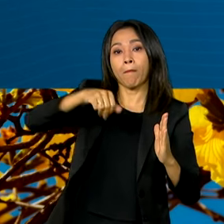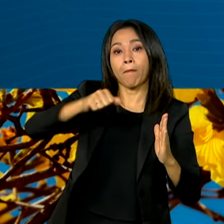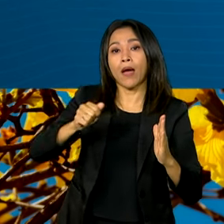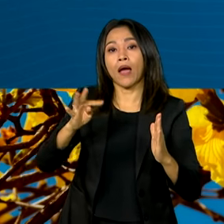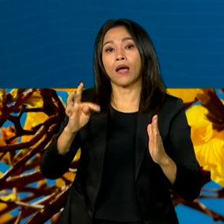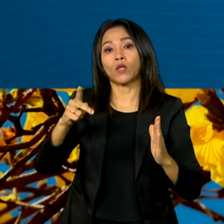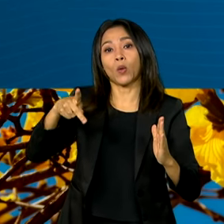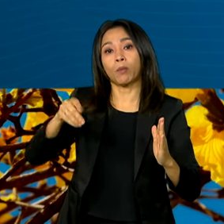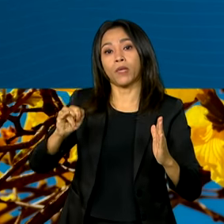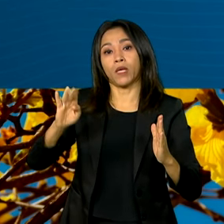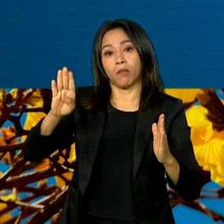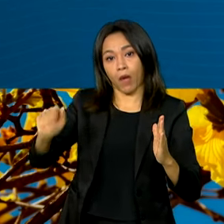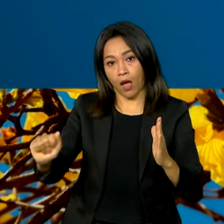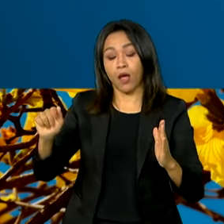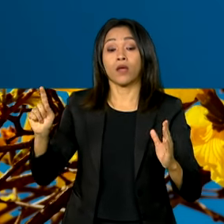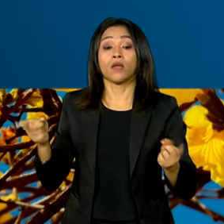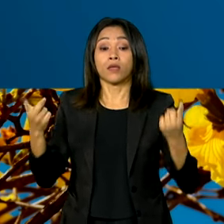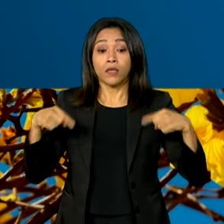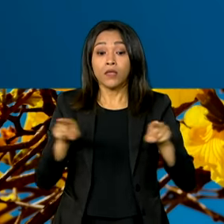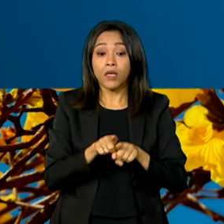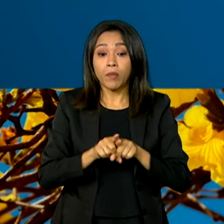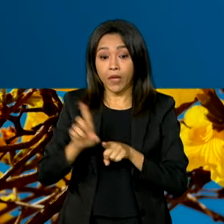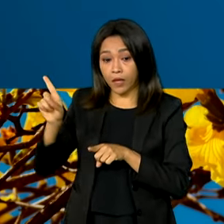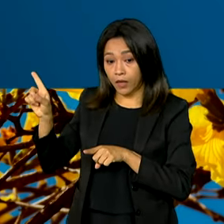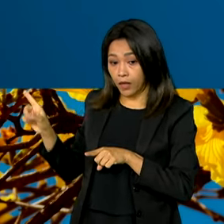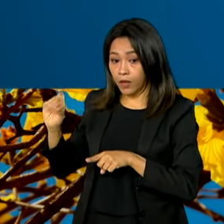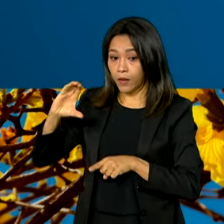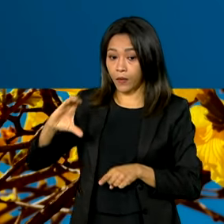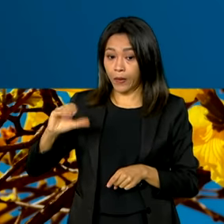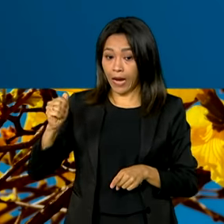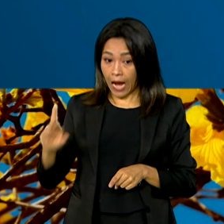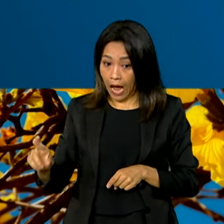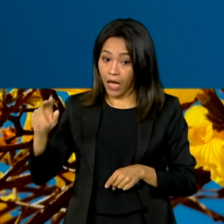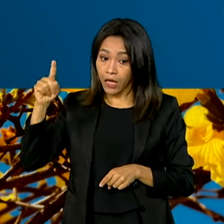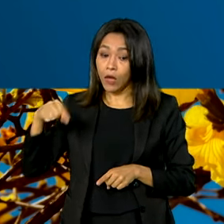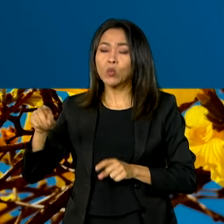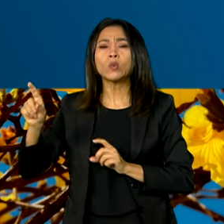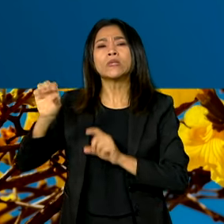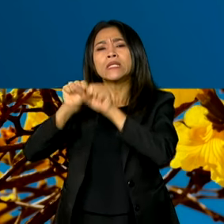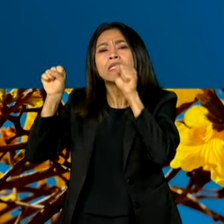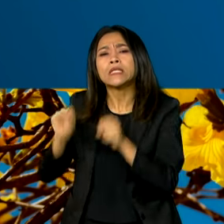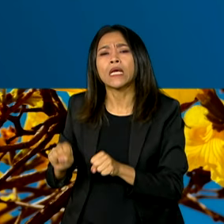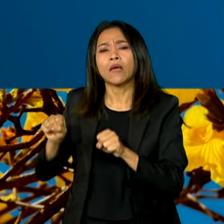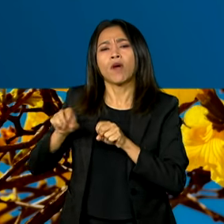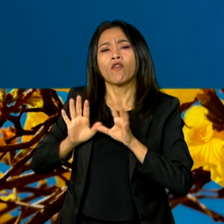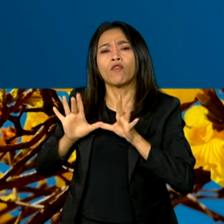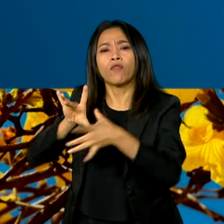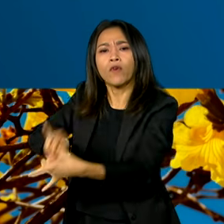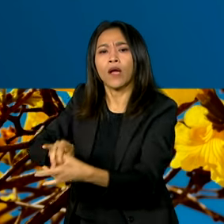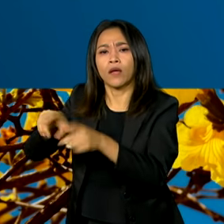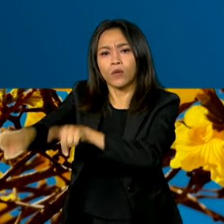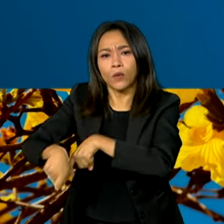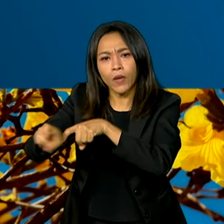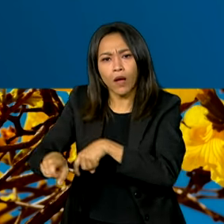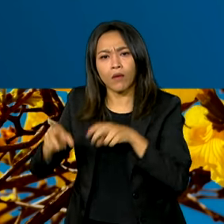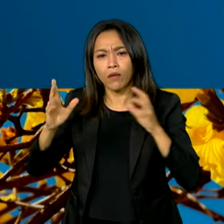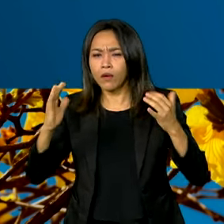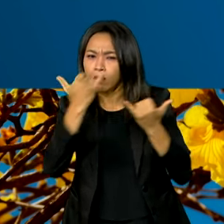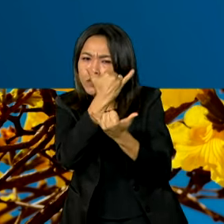a atualização do CAR, o Sistema Ambiental Rural pelos estados, e medidas semelhantes como é feito na Amazônia.